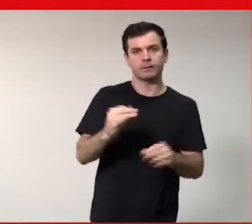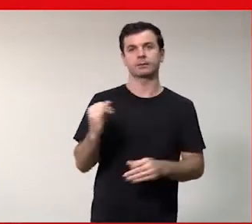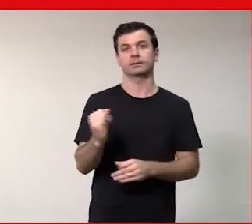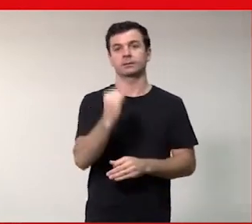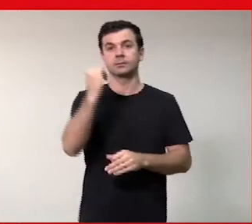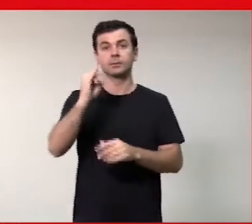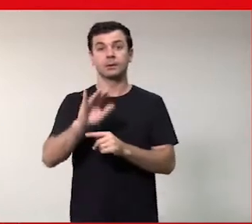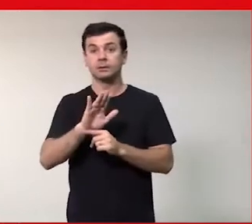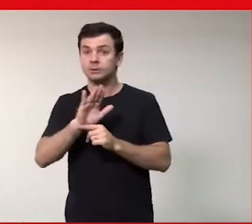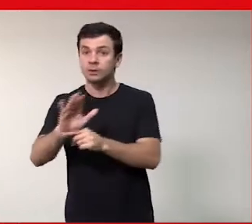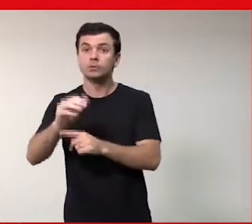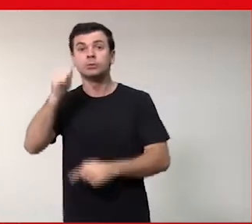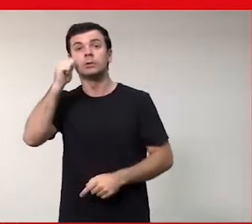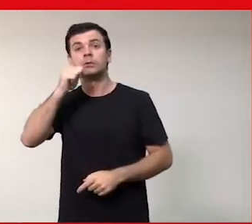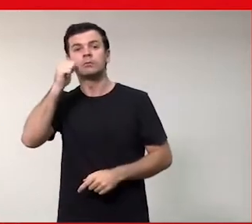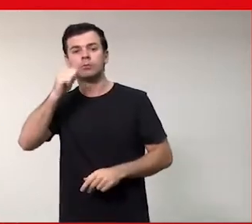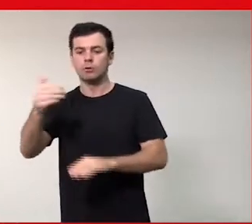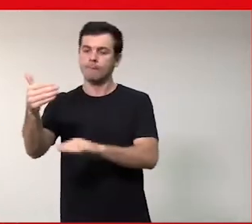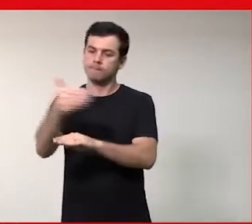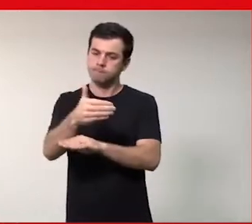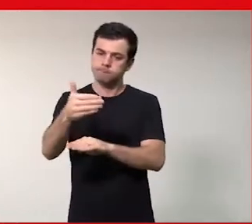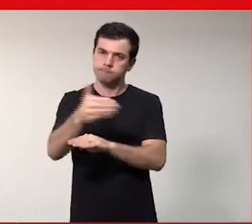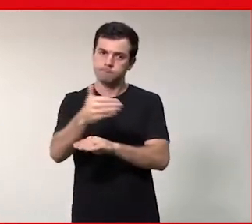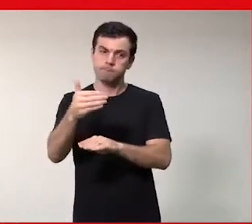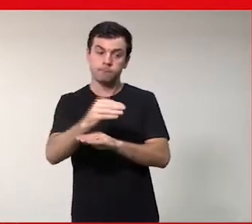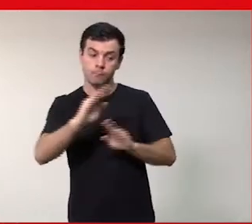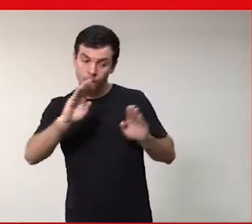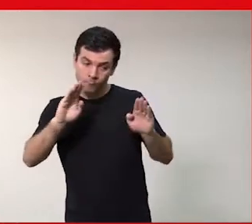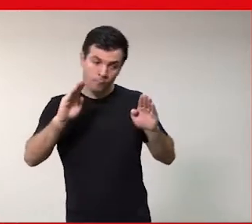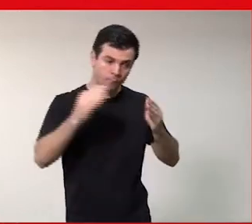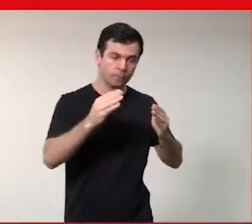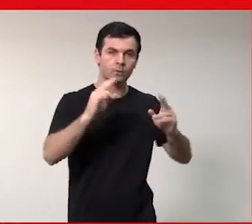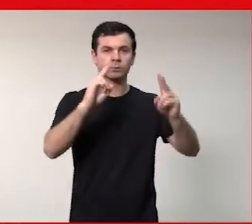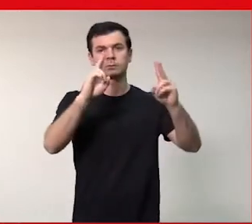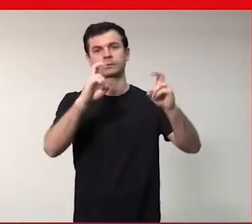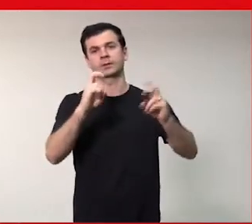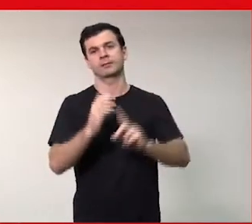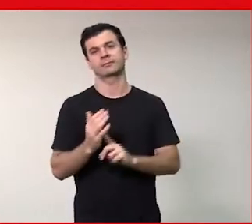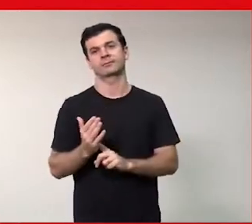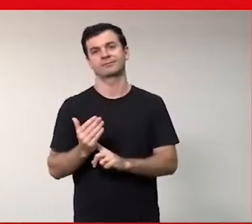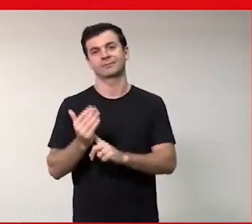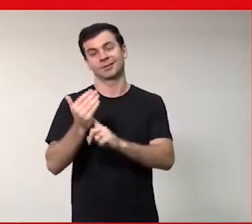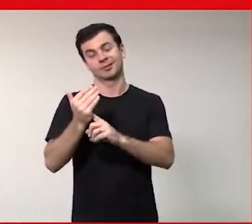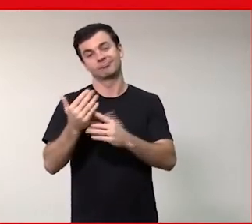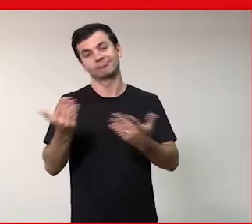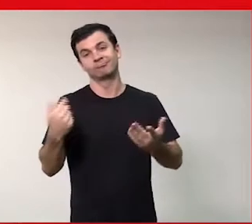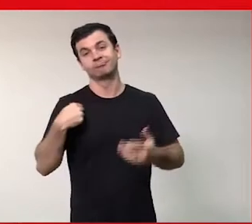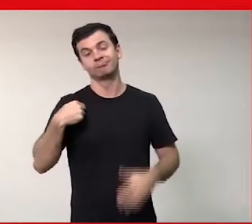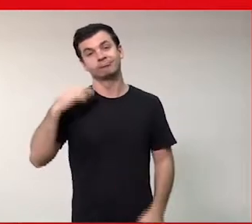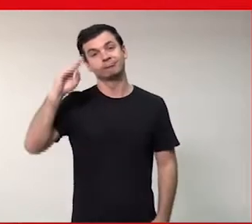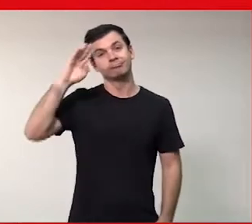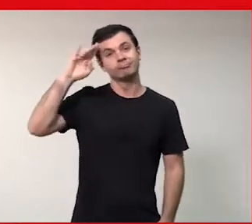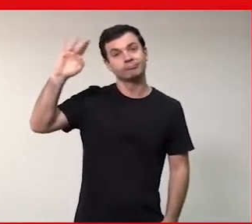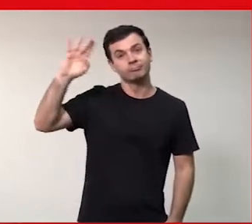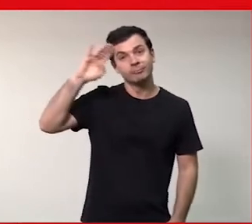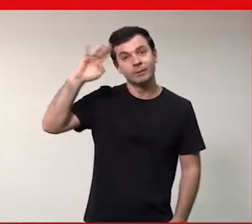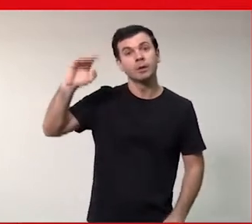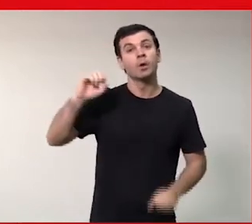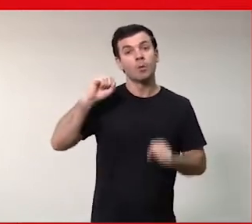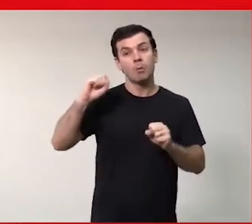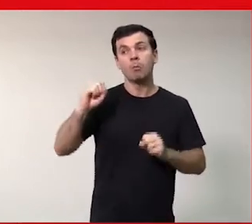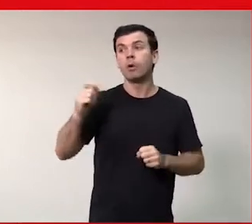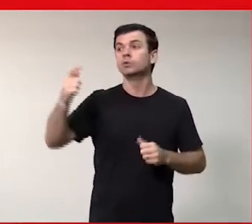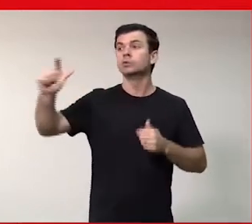alavancar a presença da mulher na área da tecnologia. Então, eu penso que isso deveria ser copiado,